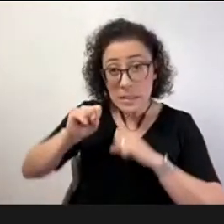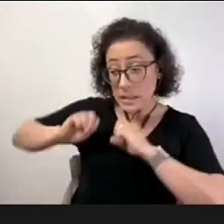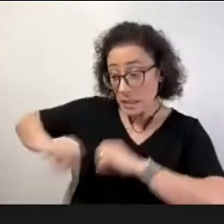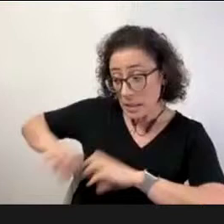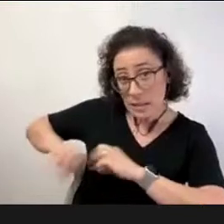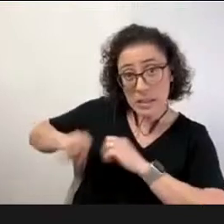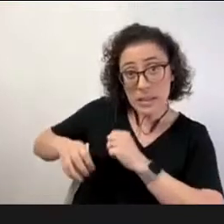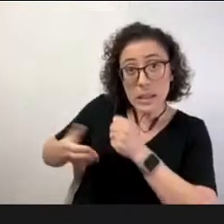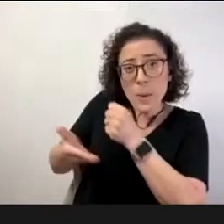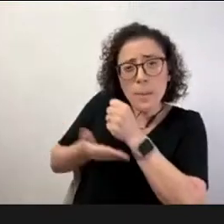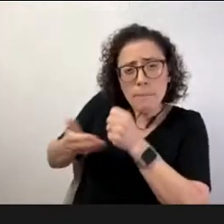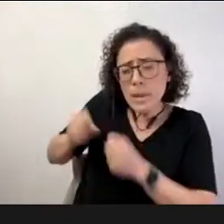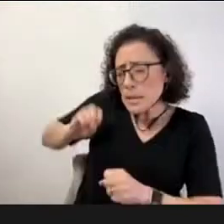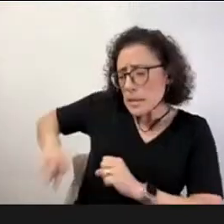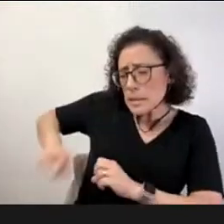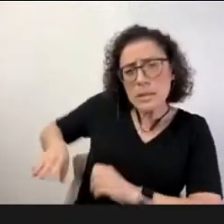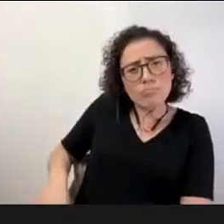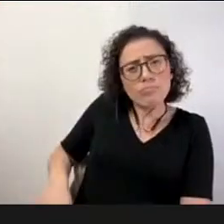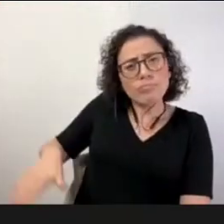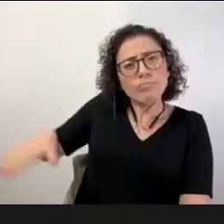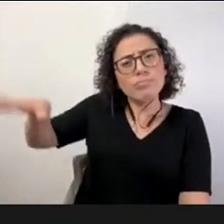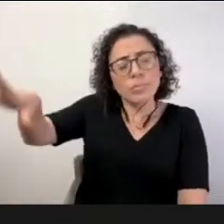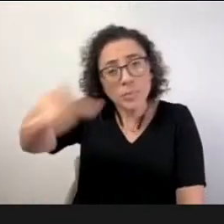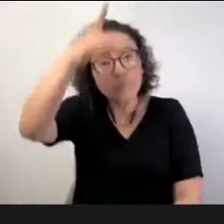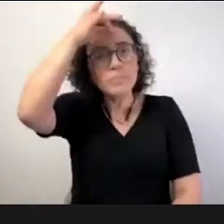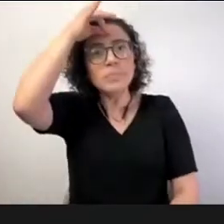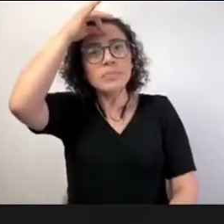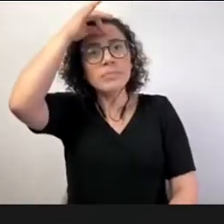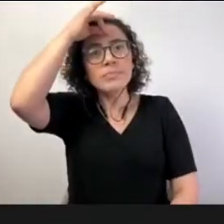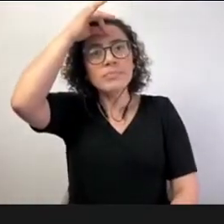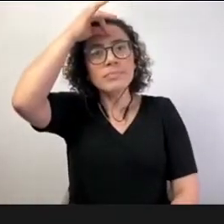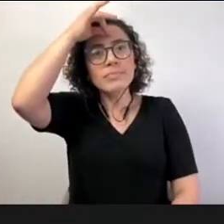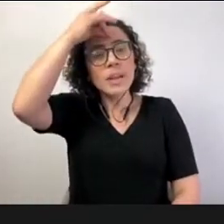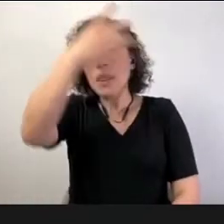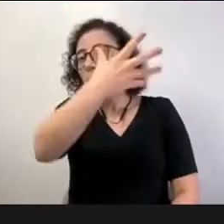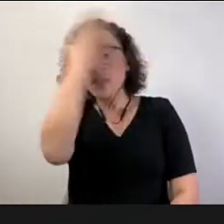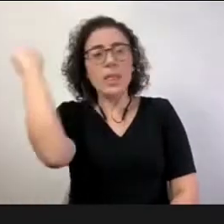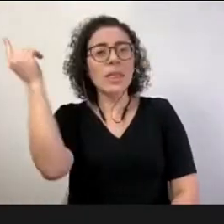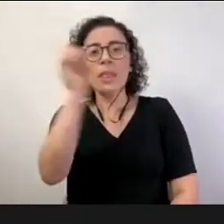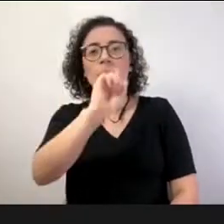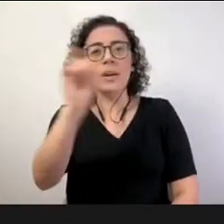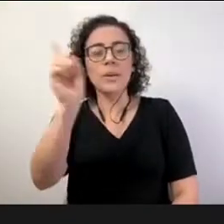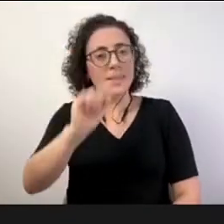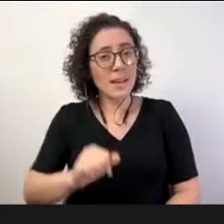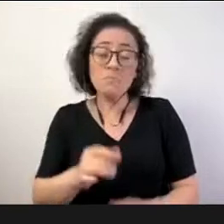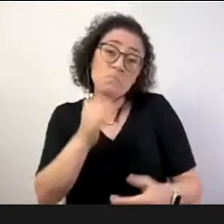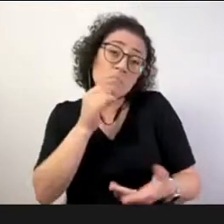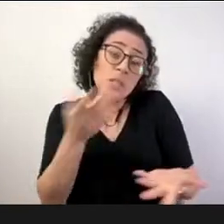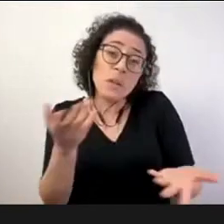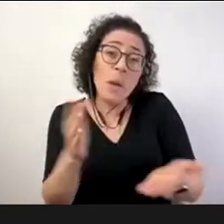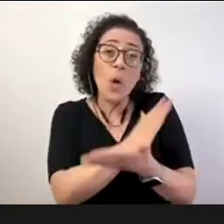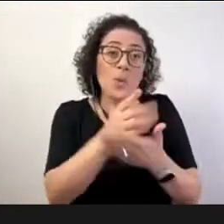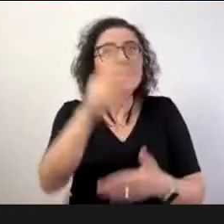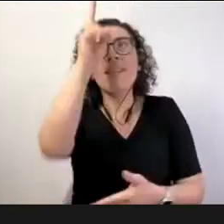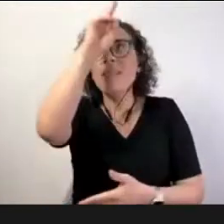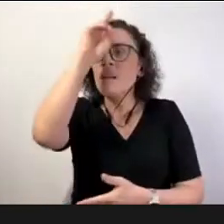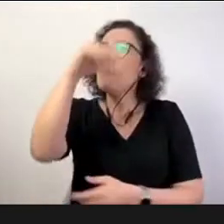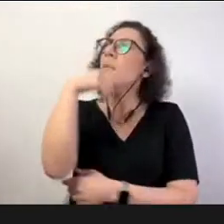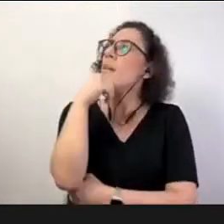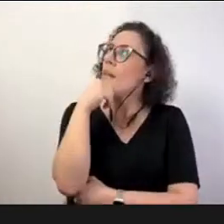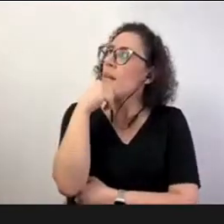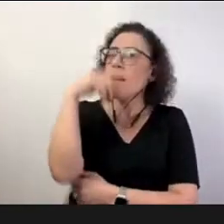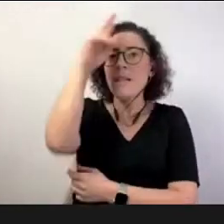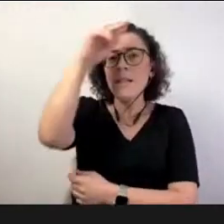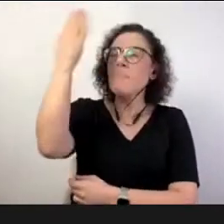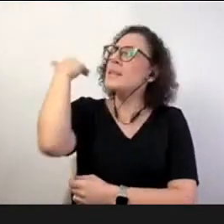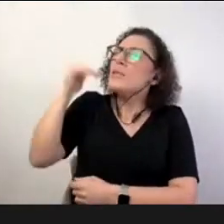vida não é? nós ainda hoje nos lembramos de coisas que se passaram aos 3, 4, 5 anos da nossa vida e por isso é muito importante que a escola tenha